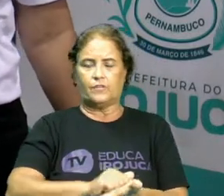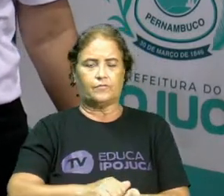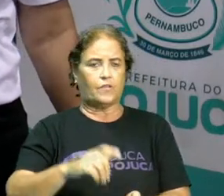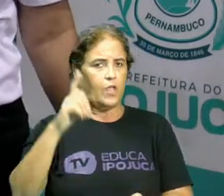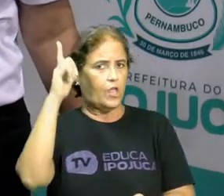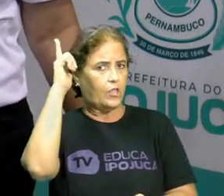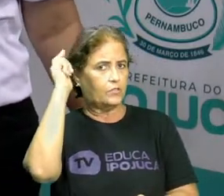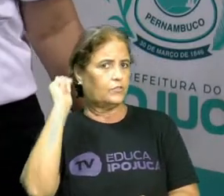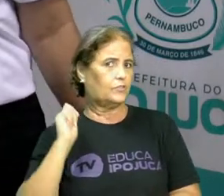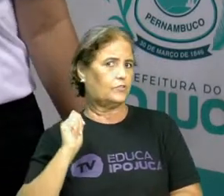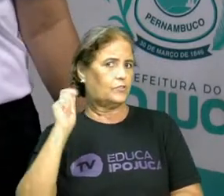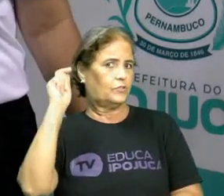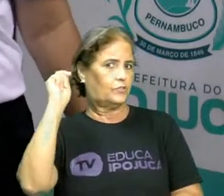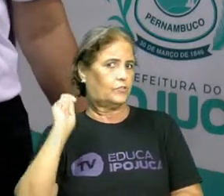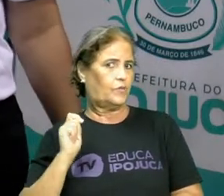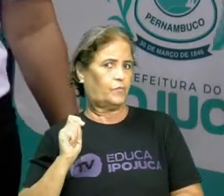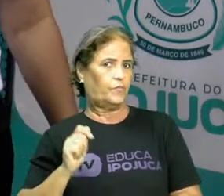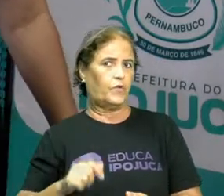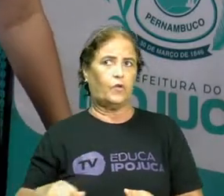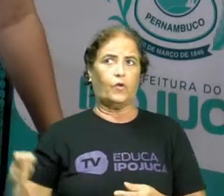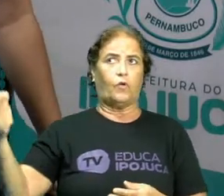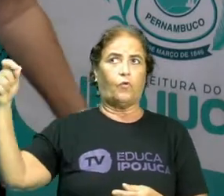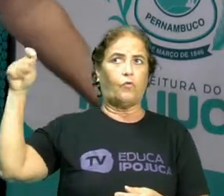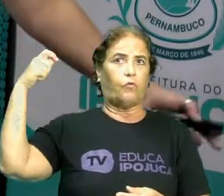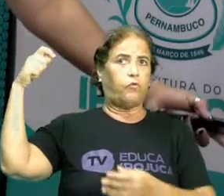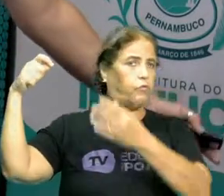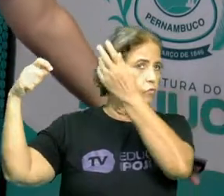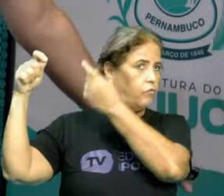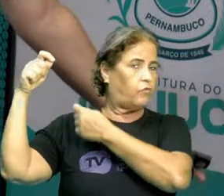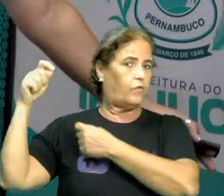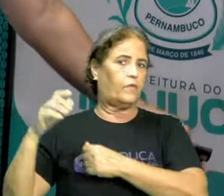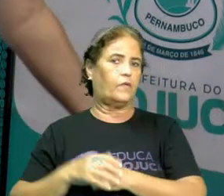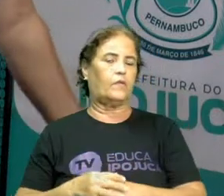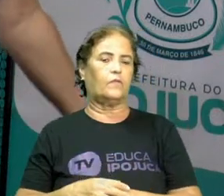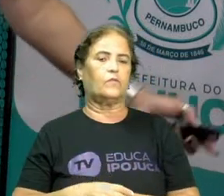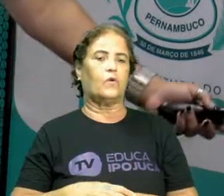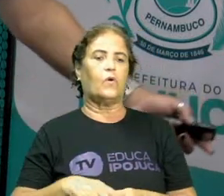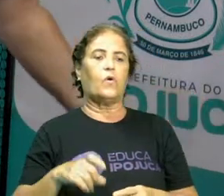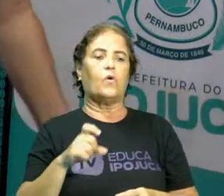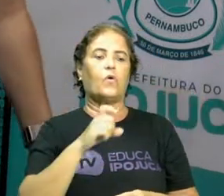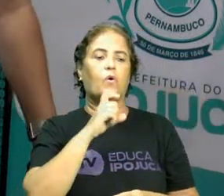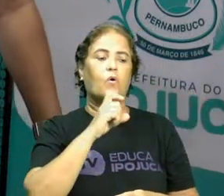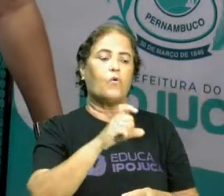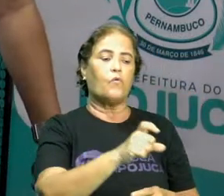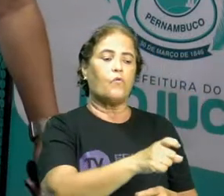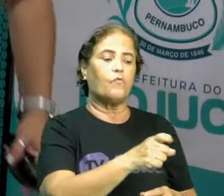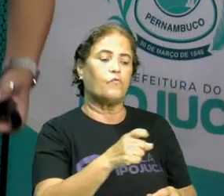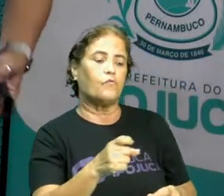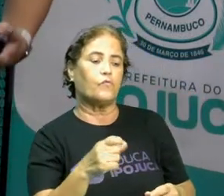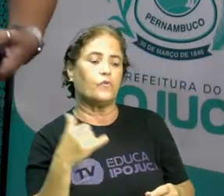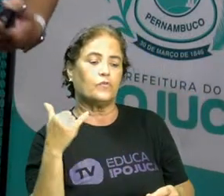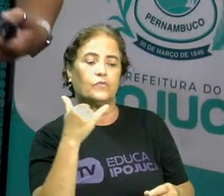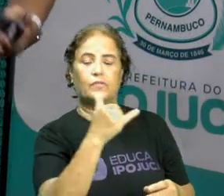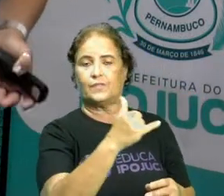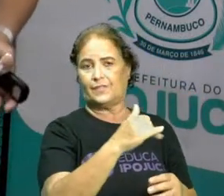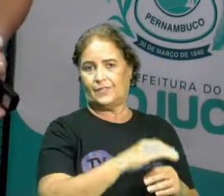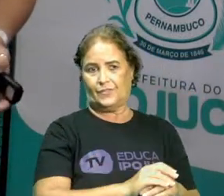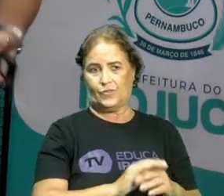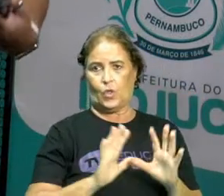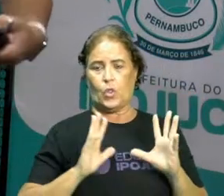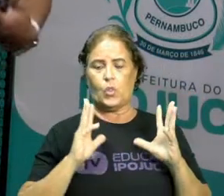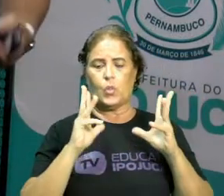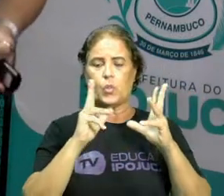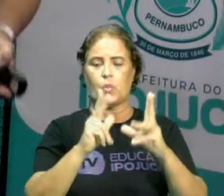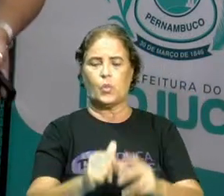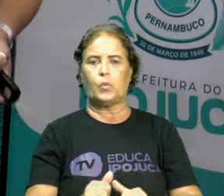chapinha de cabelo, o secador, o forno micro-ondas, o forninho elétrico. Então, tudo aquilo que